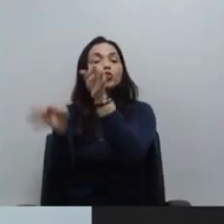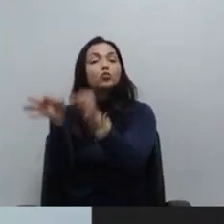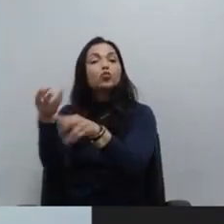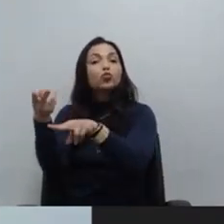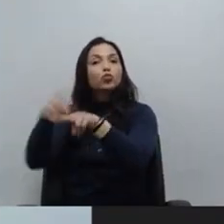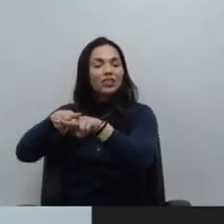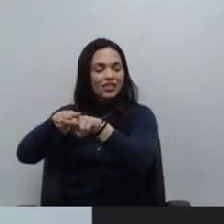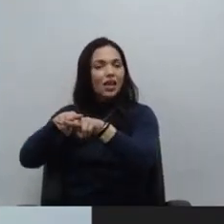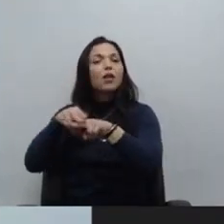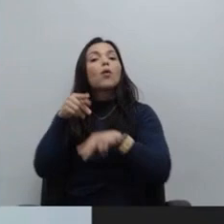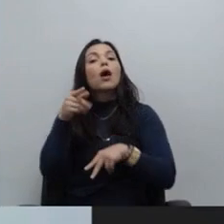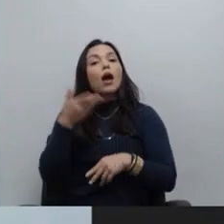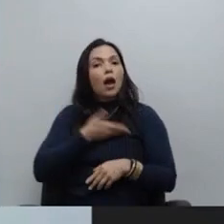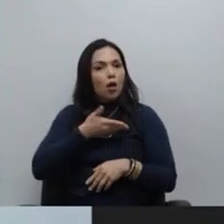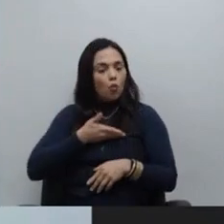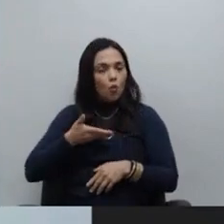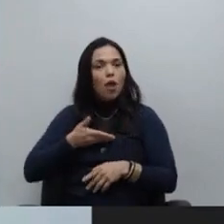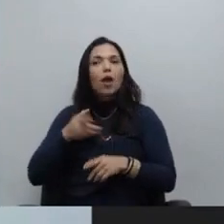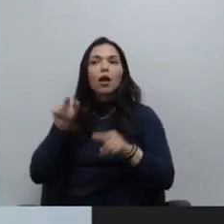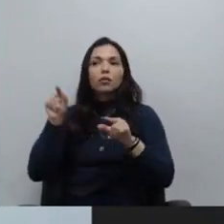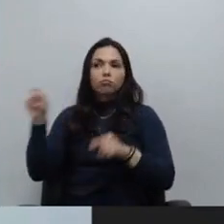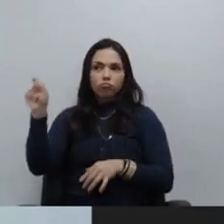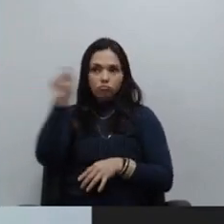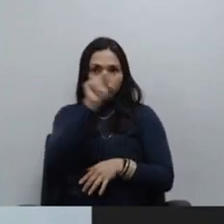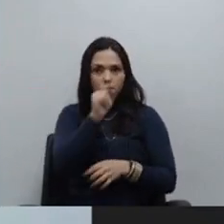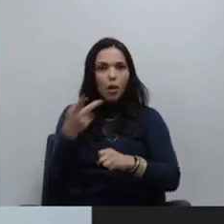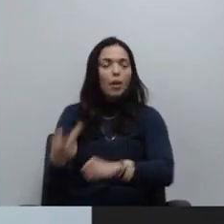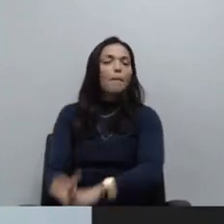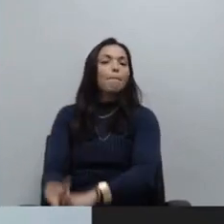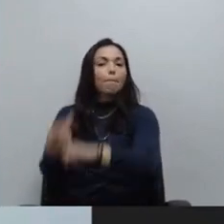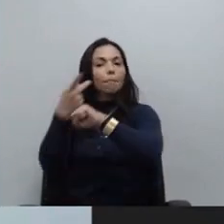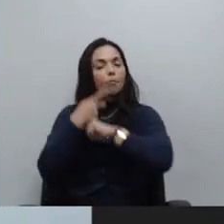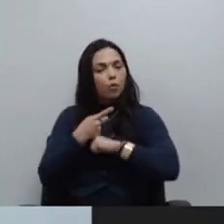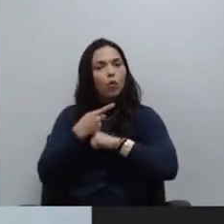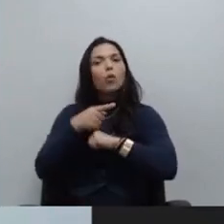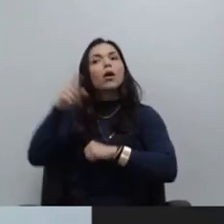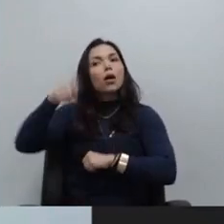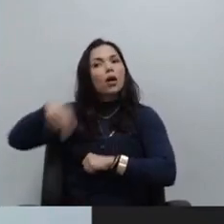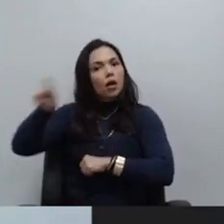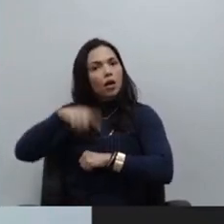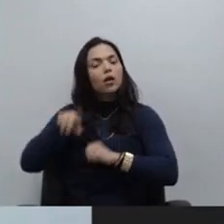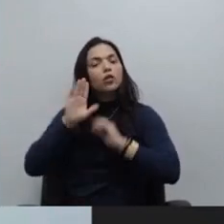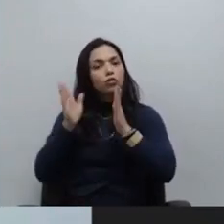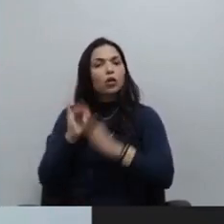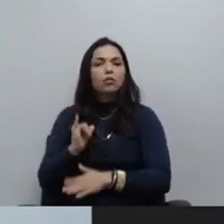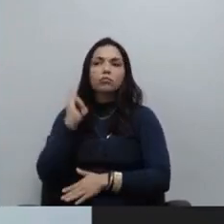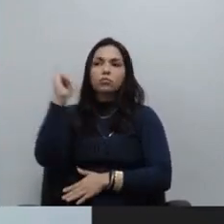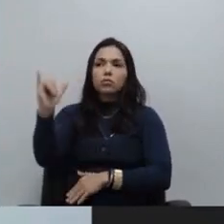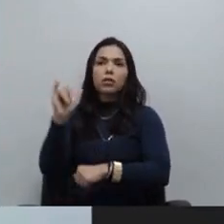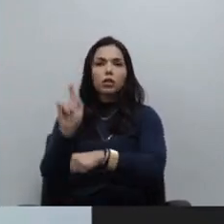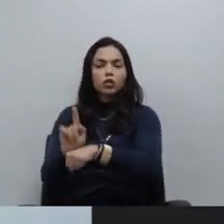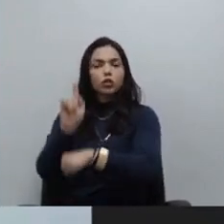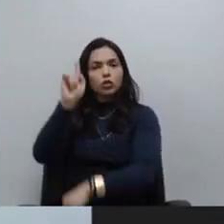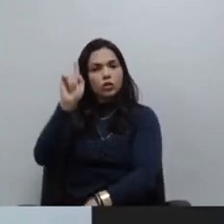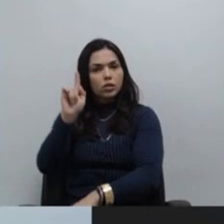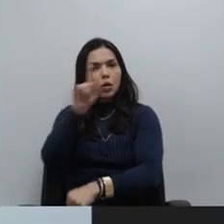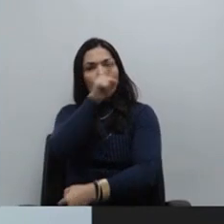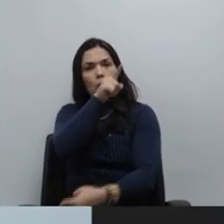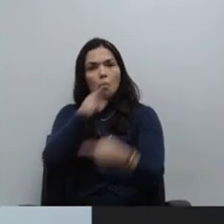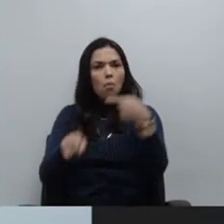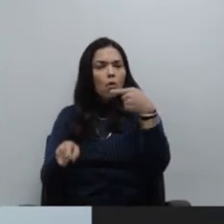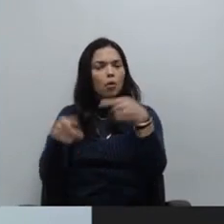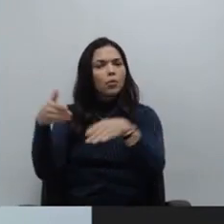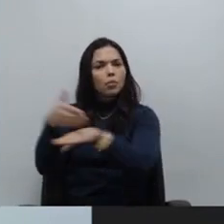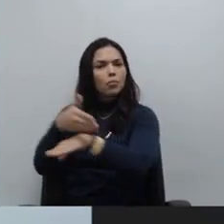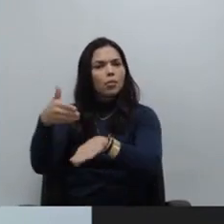dessa semana, especificamente ontem, para dizer, e eles foram comunicados pela gestão, de que eles estão proibidos de participar